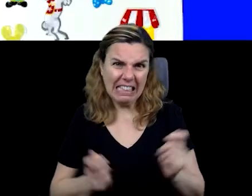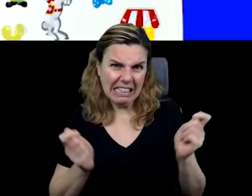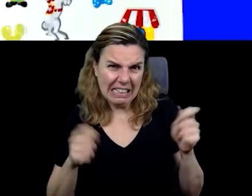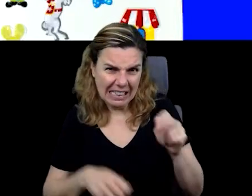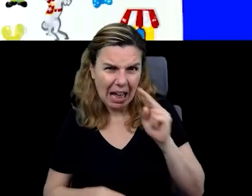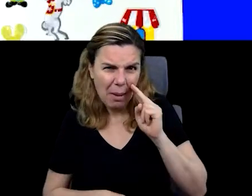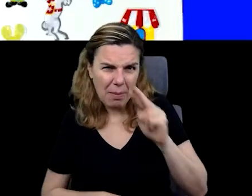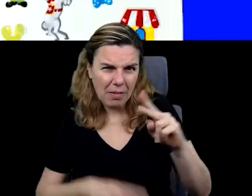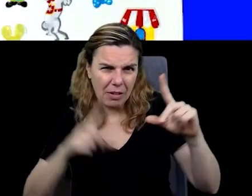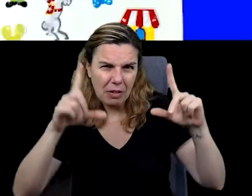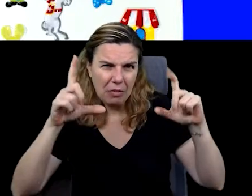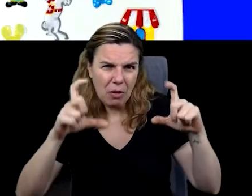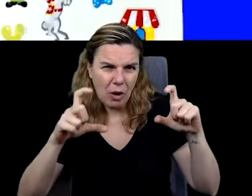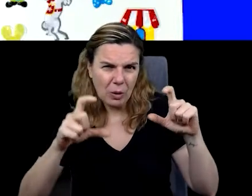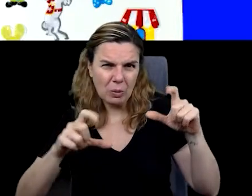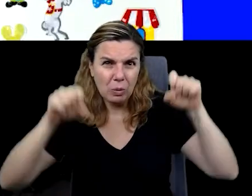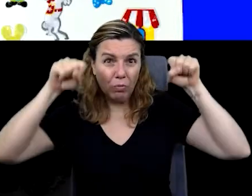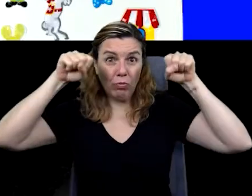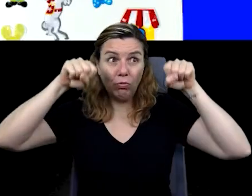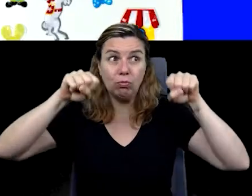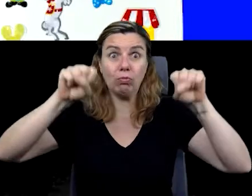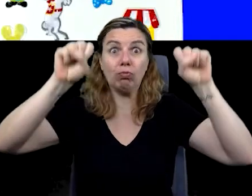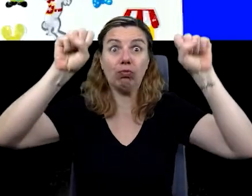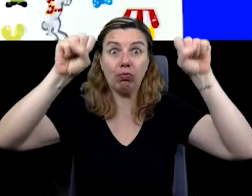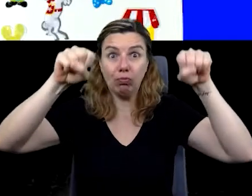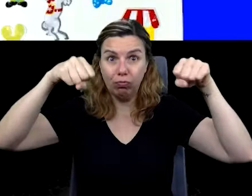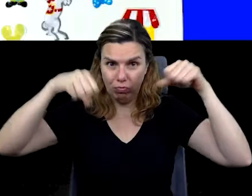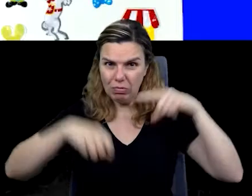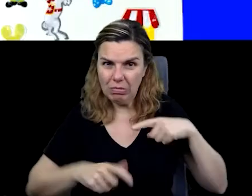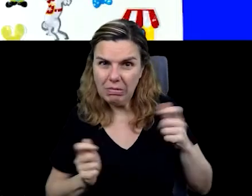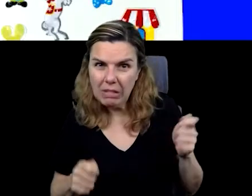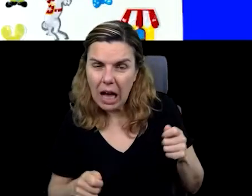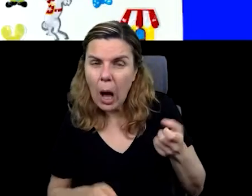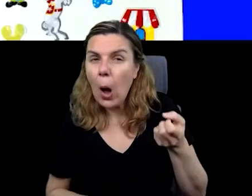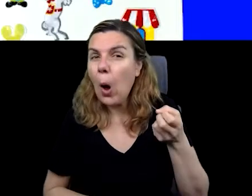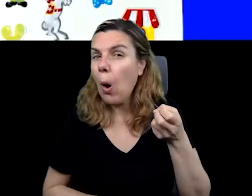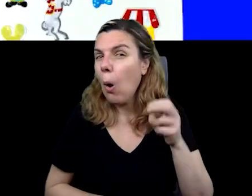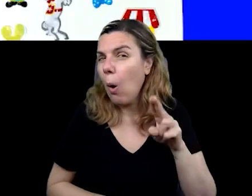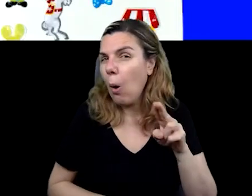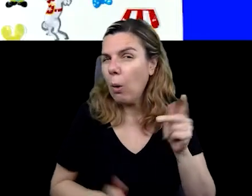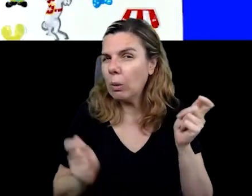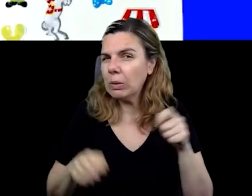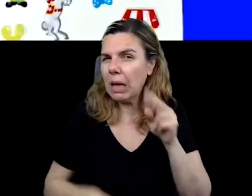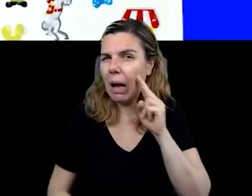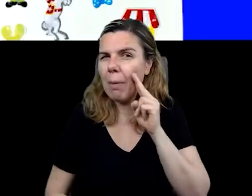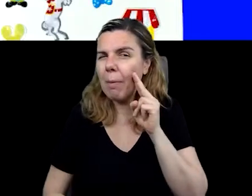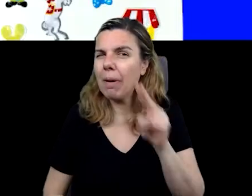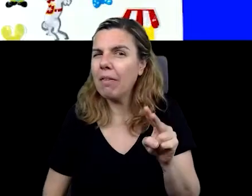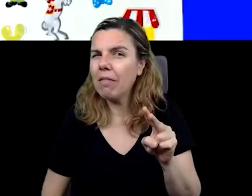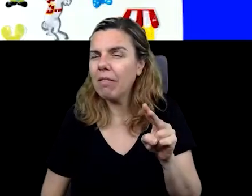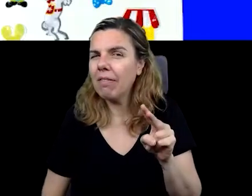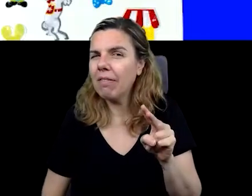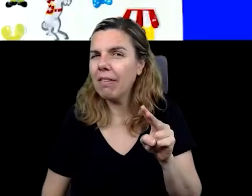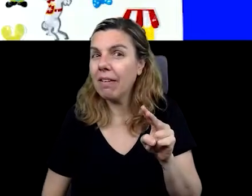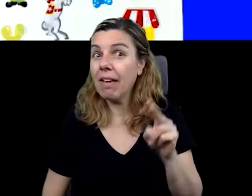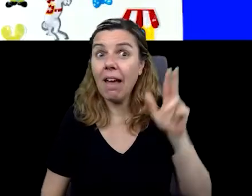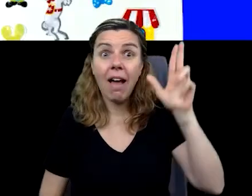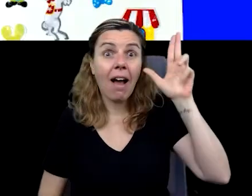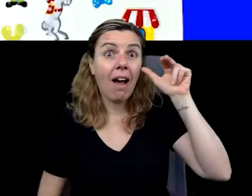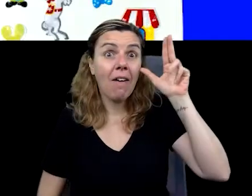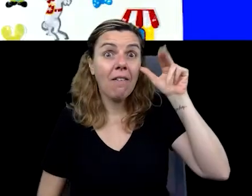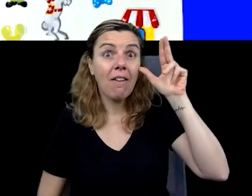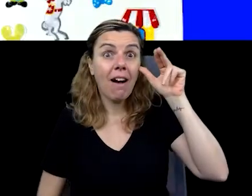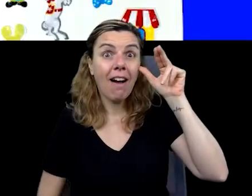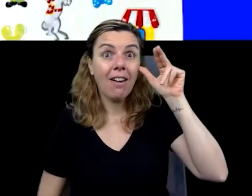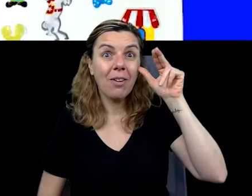nessa imagem é possível ver algum trapezista? Ou talvez um cavalinho